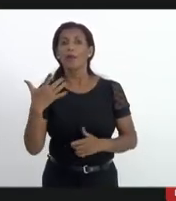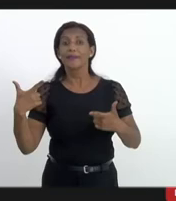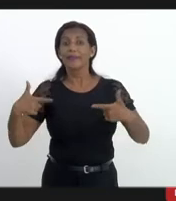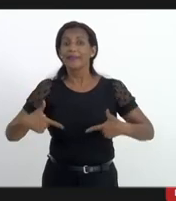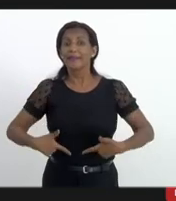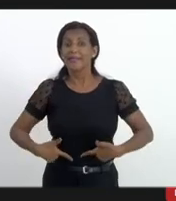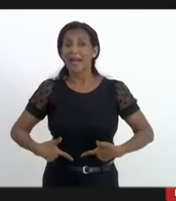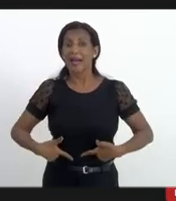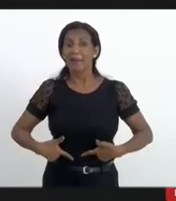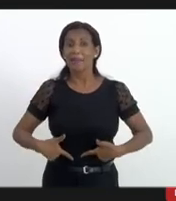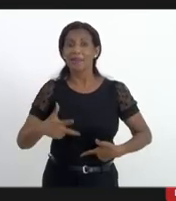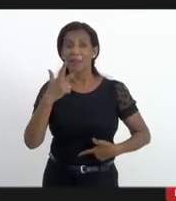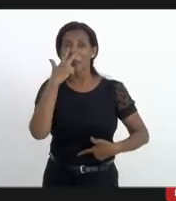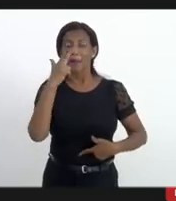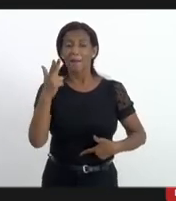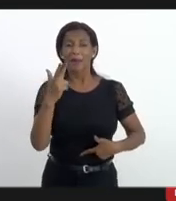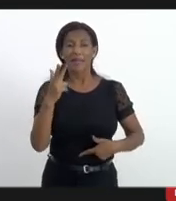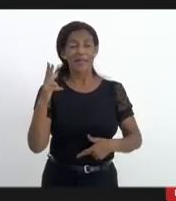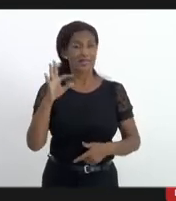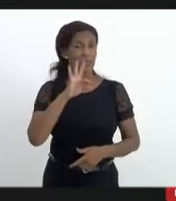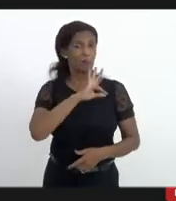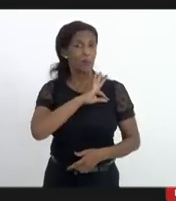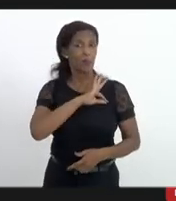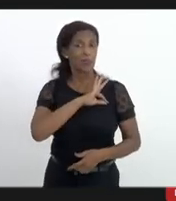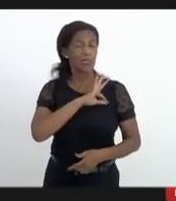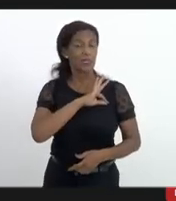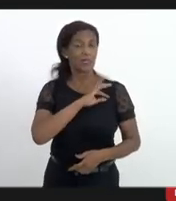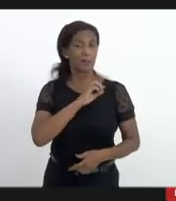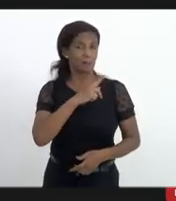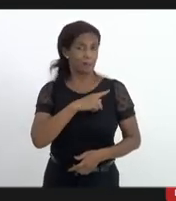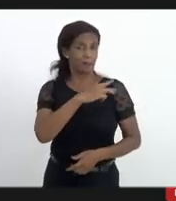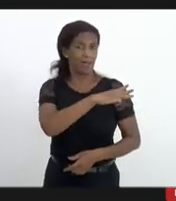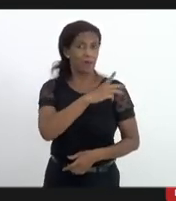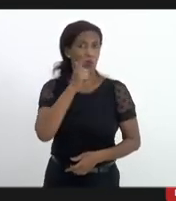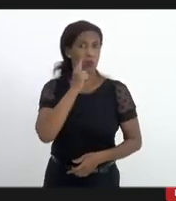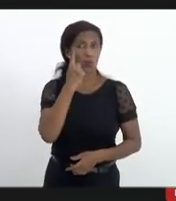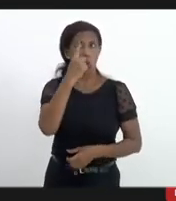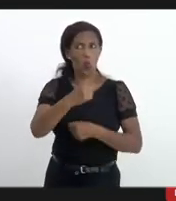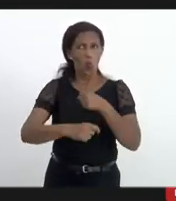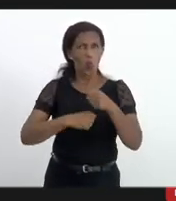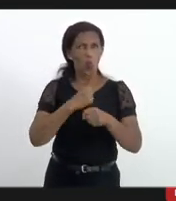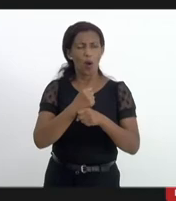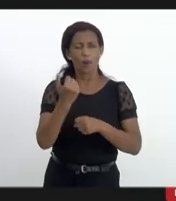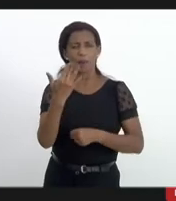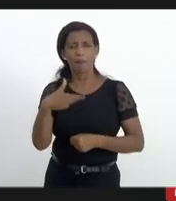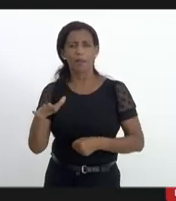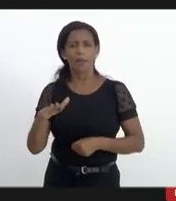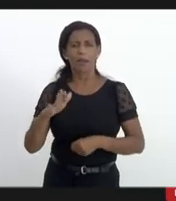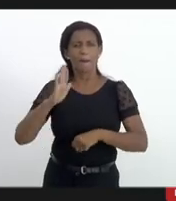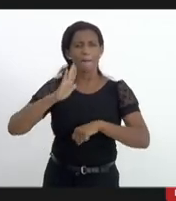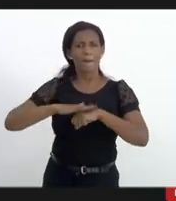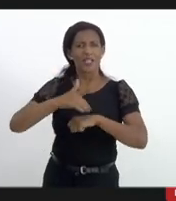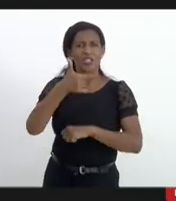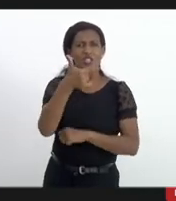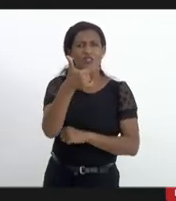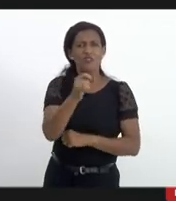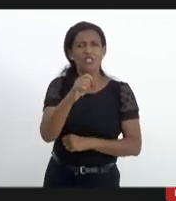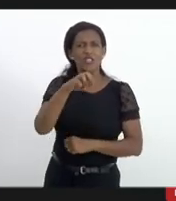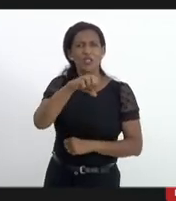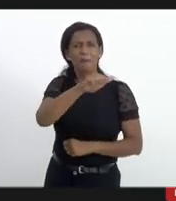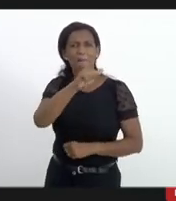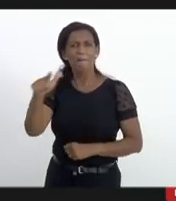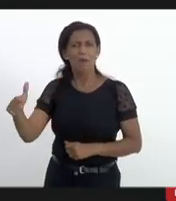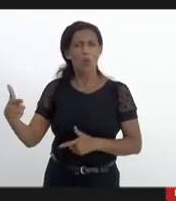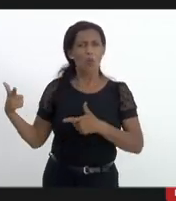que são retiradas de circulação só a polícia militar em um ano e meio como estava foram mais de 20 mil armas se não me engano quase mil